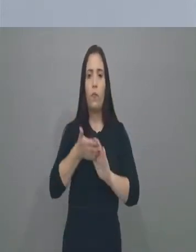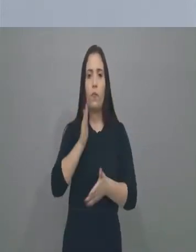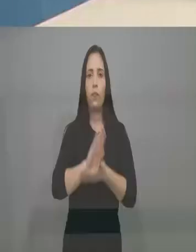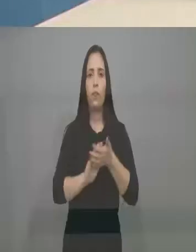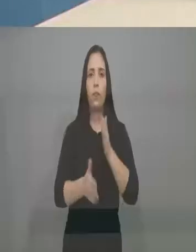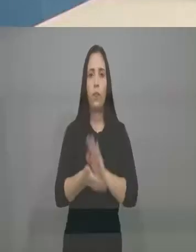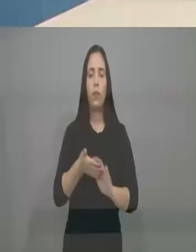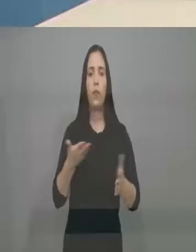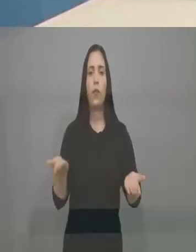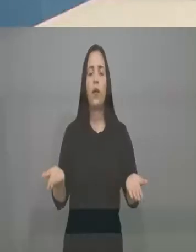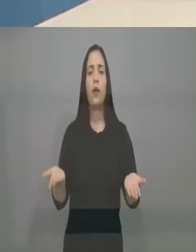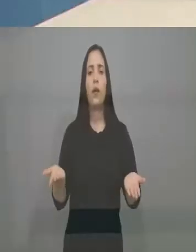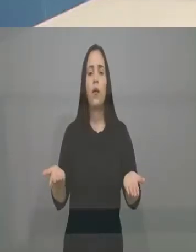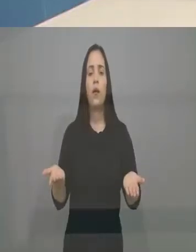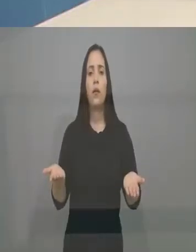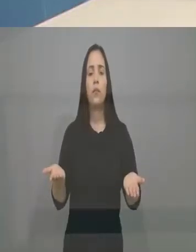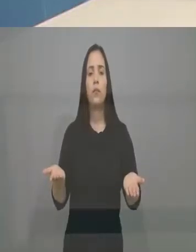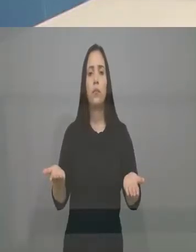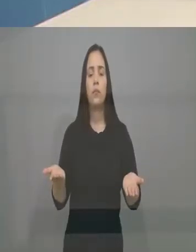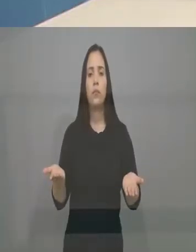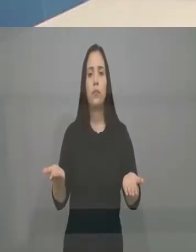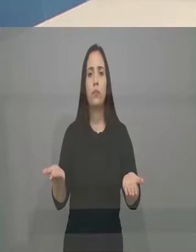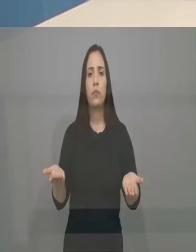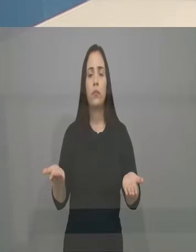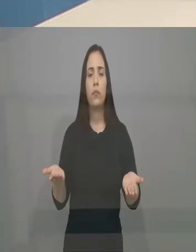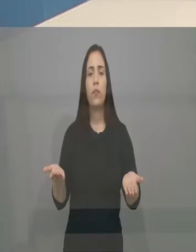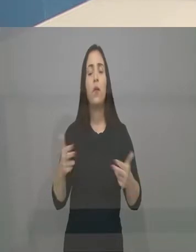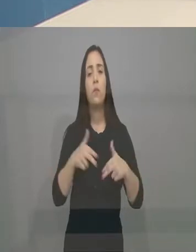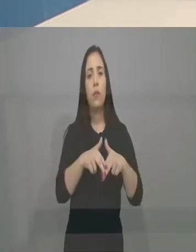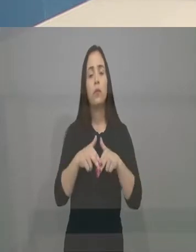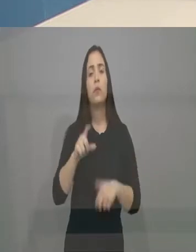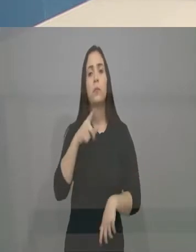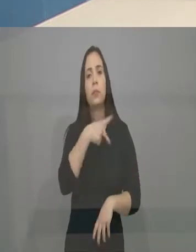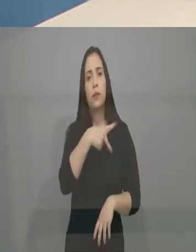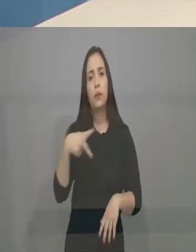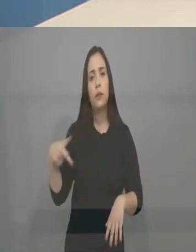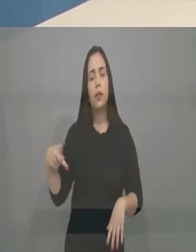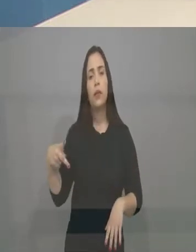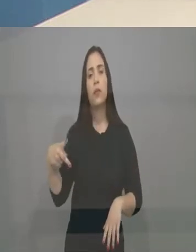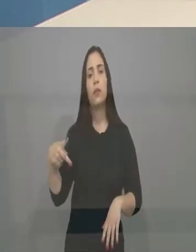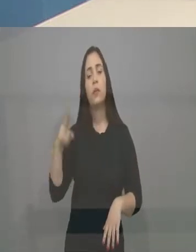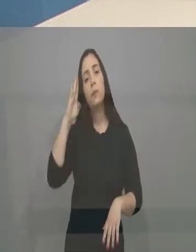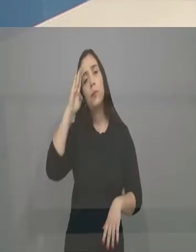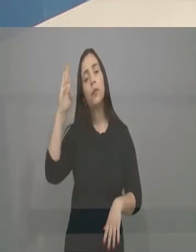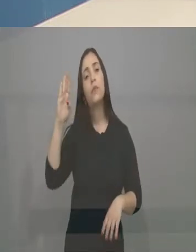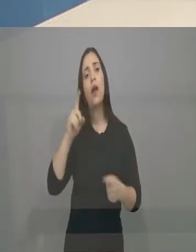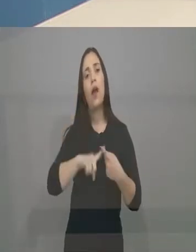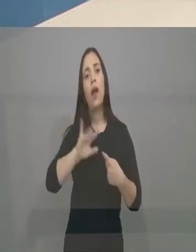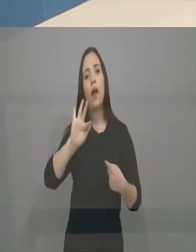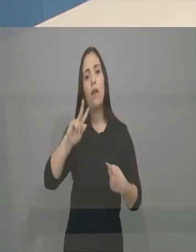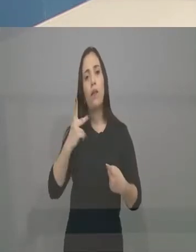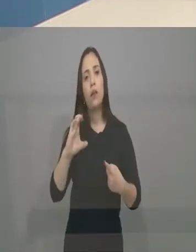reconheci no presidente Temer uma coisa que os 20 presidentes anteriores